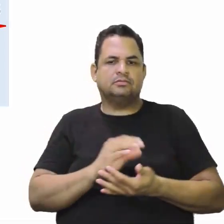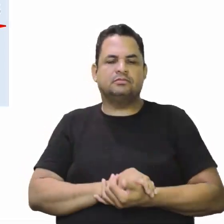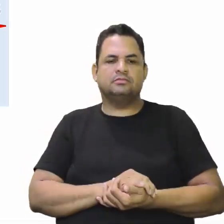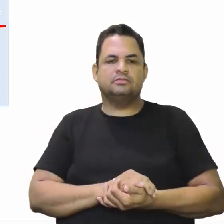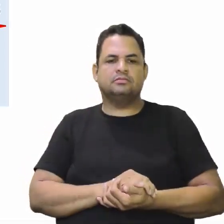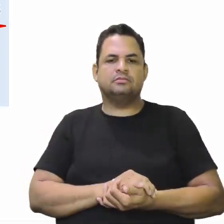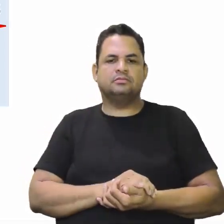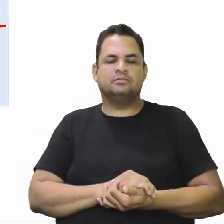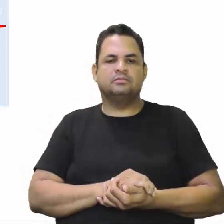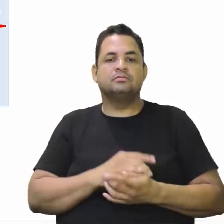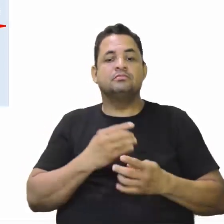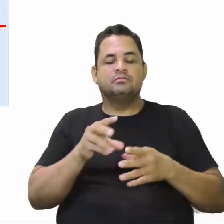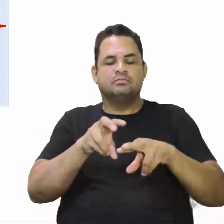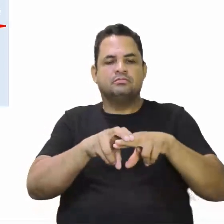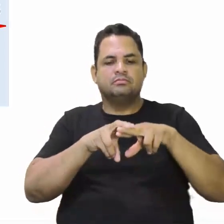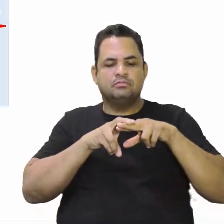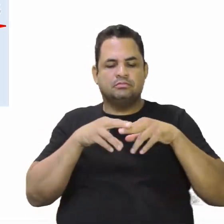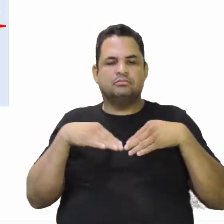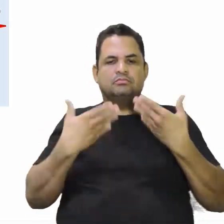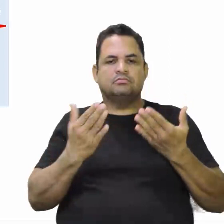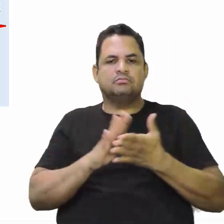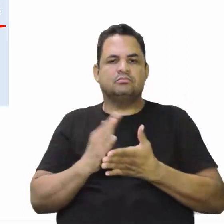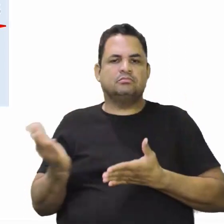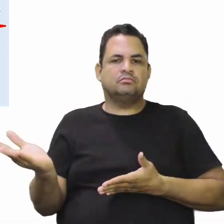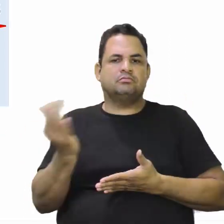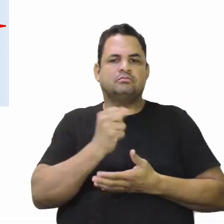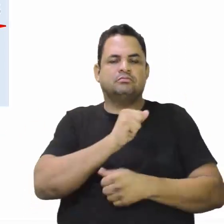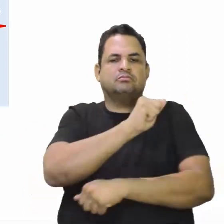É por isso que quando... Vem aqui comigo, aluno.